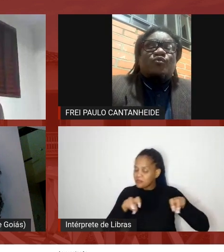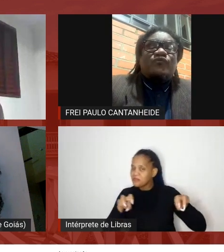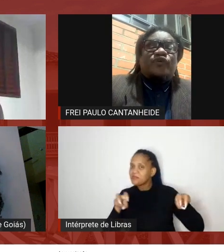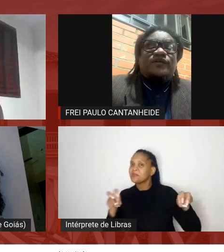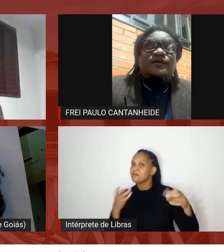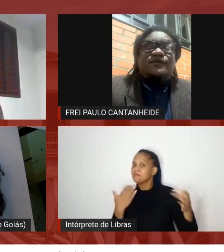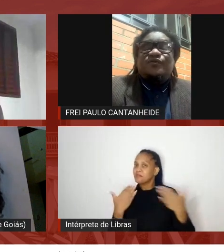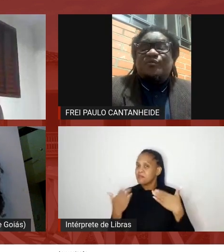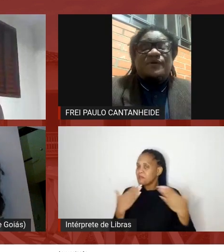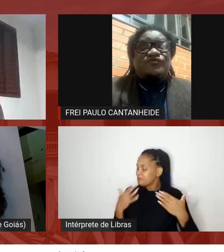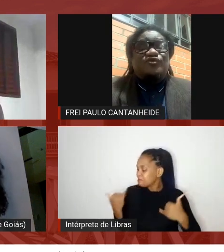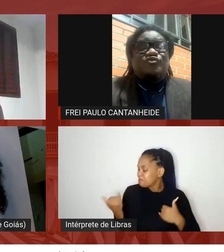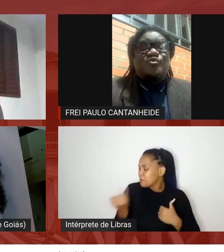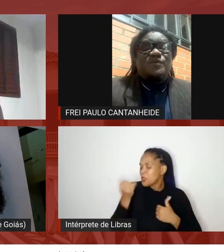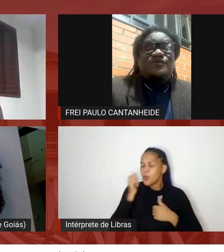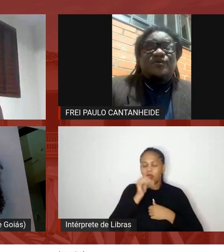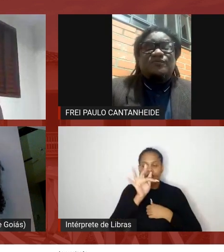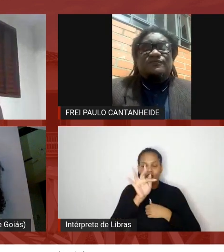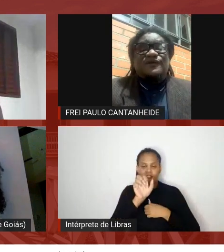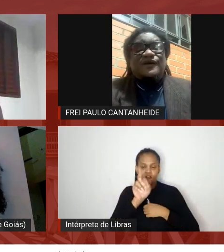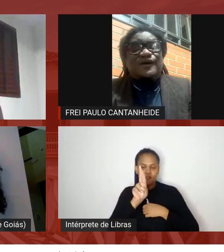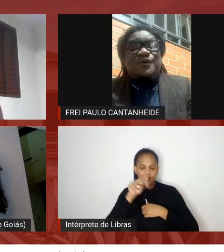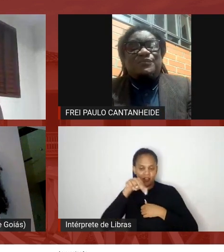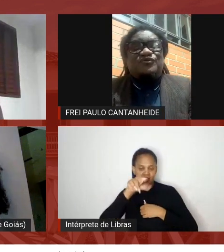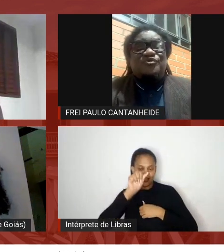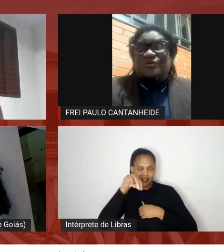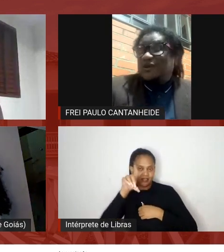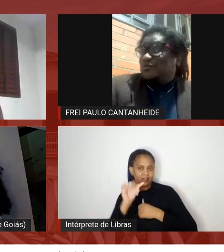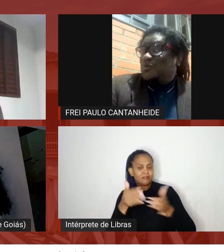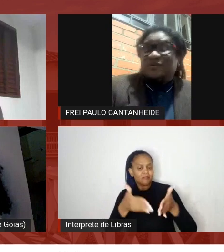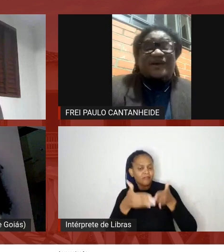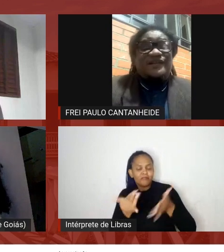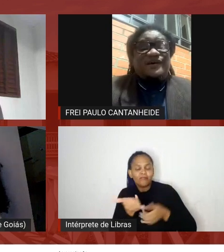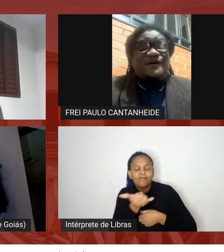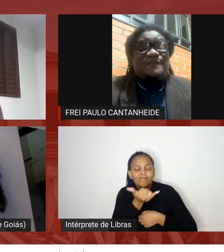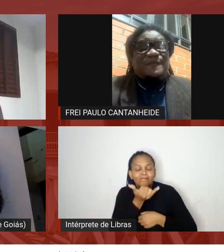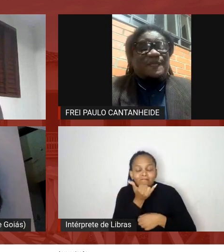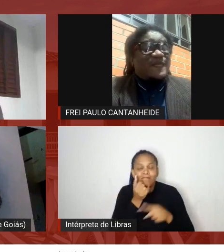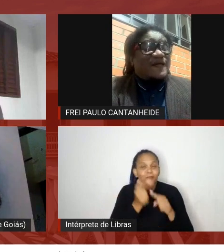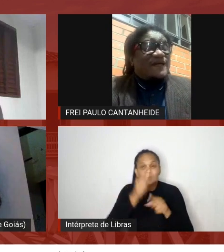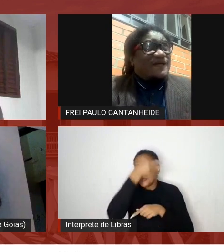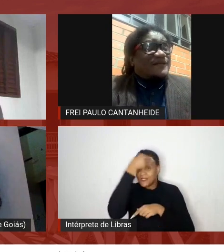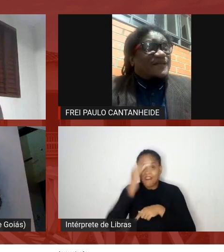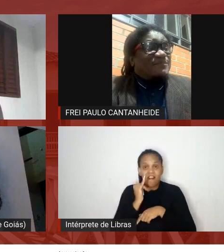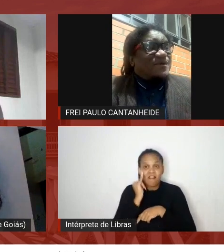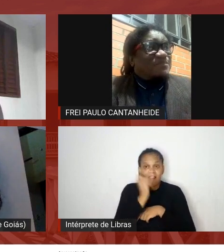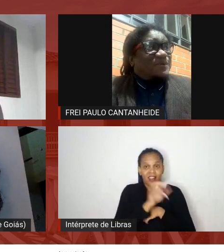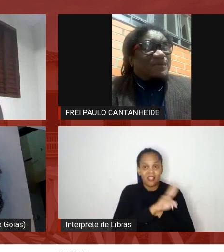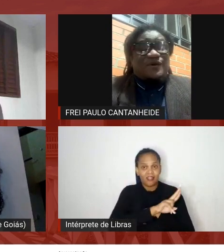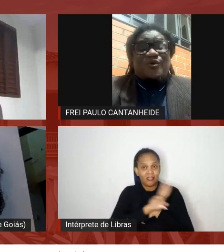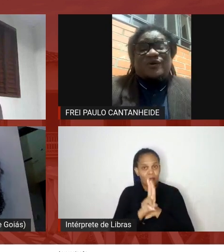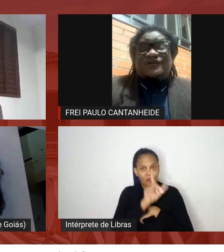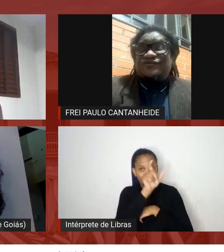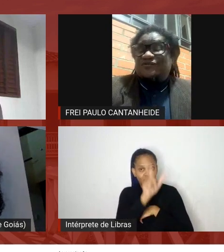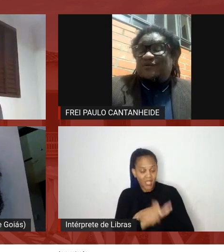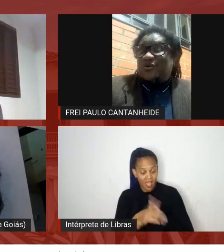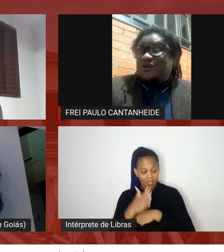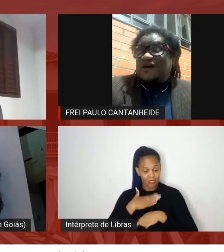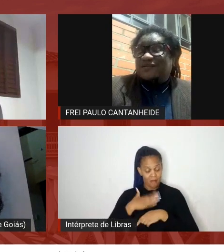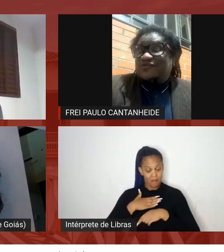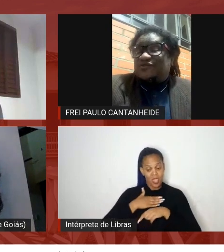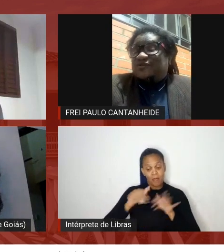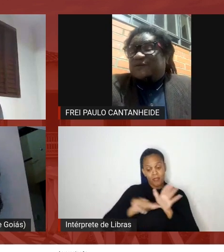rica com a Fernanda que eu peço desculpa que não mencionei o nome dela na minha primeira rodada